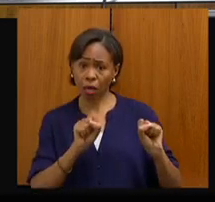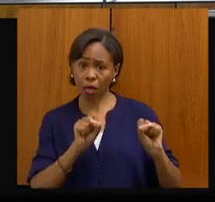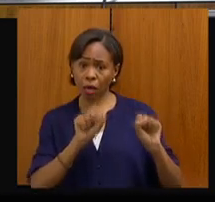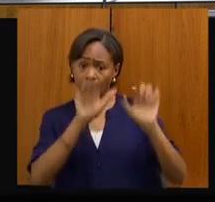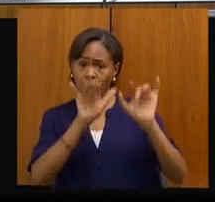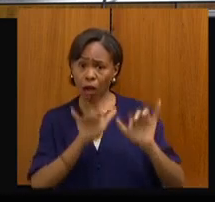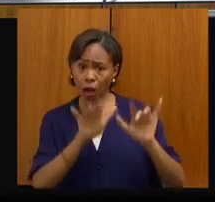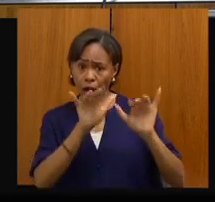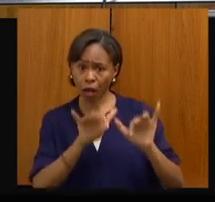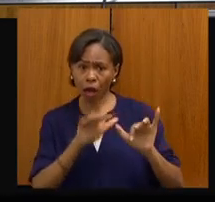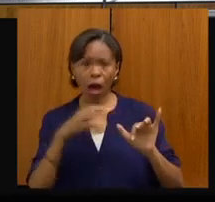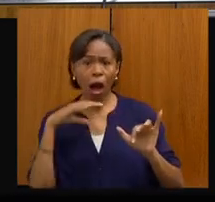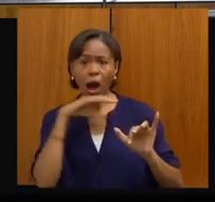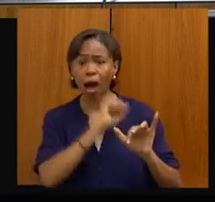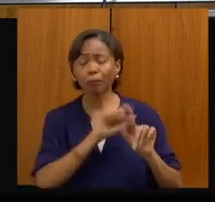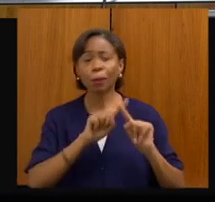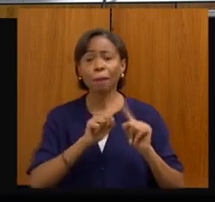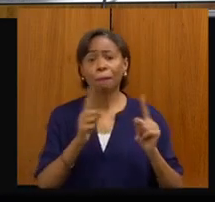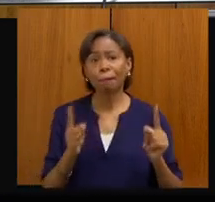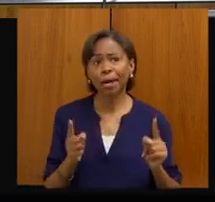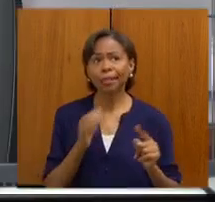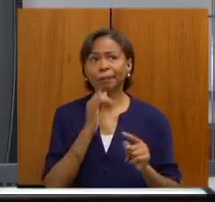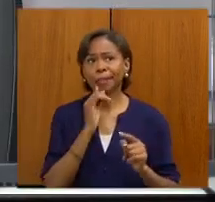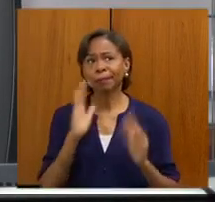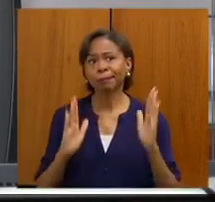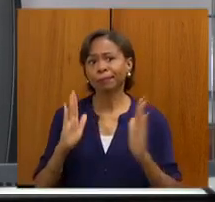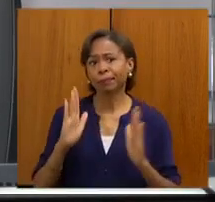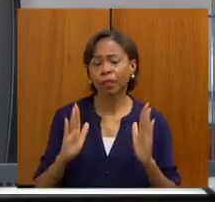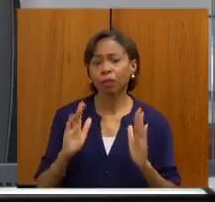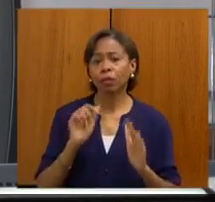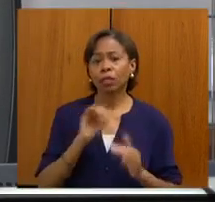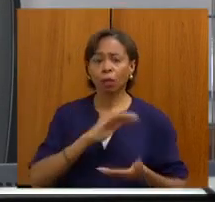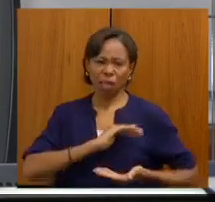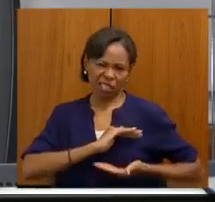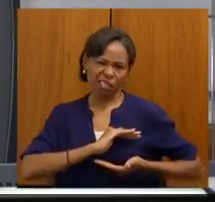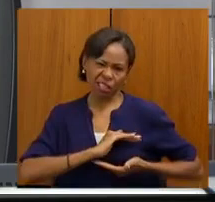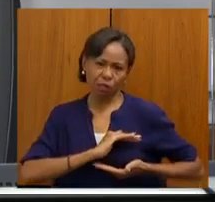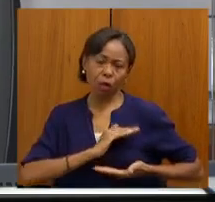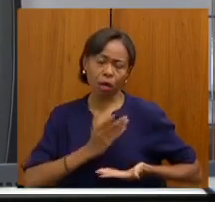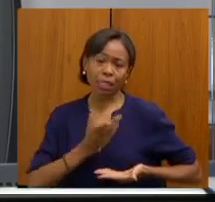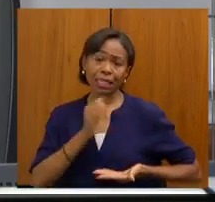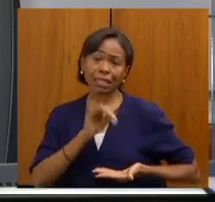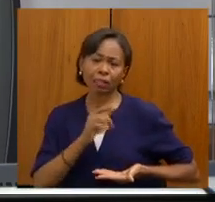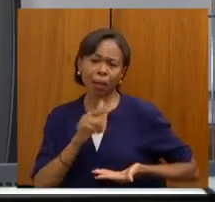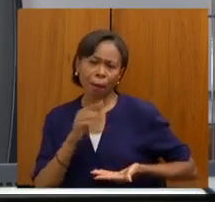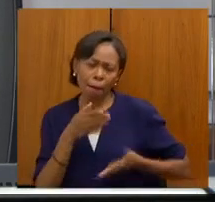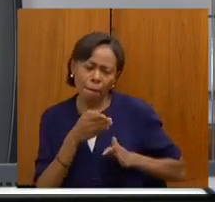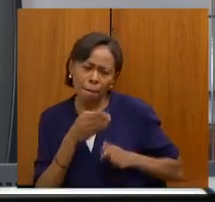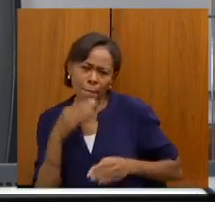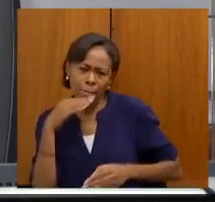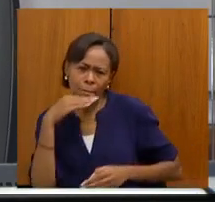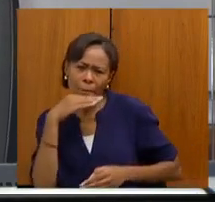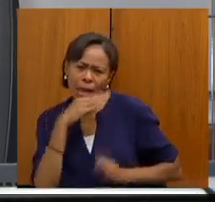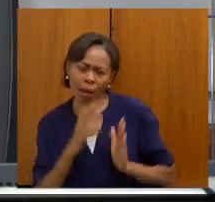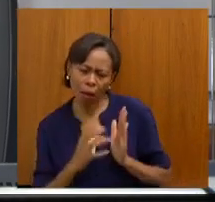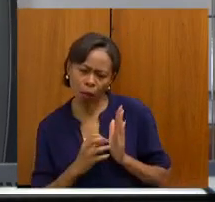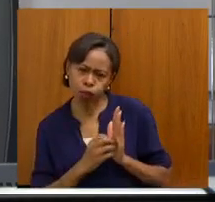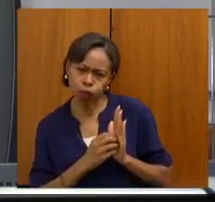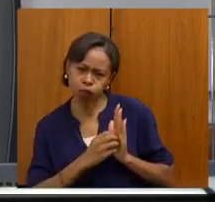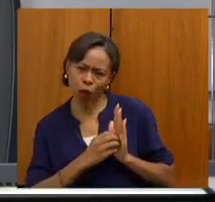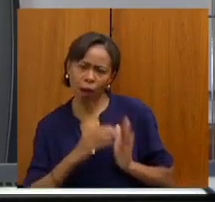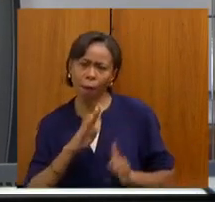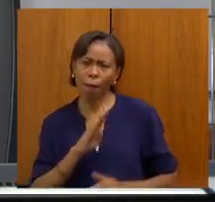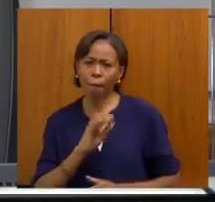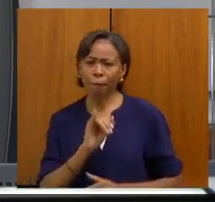O problema é entre você ter, vamos falar de mama, um nódulo suspeito, que seja birrades 4,